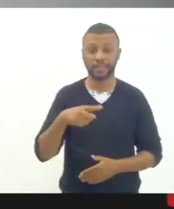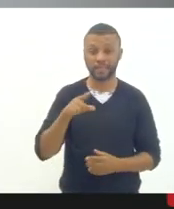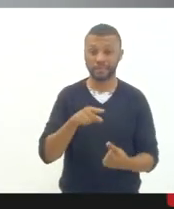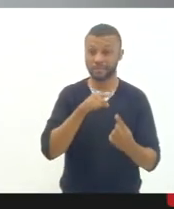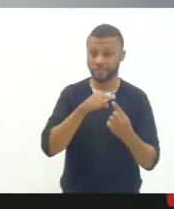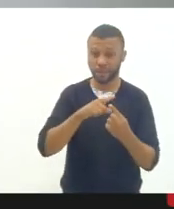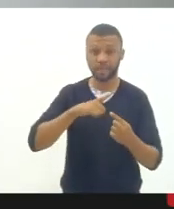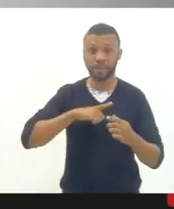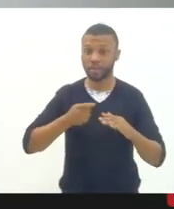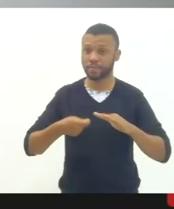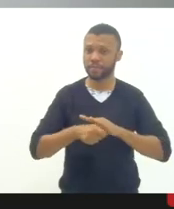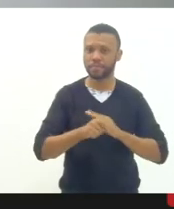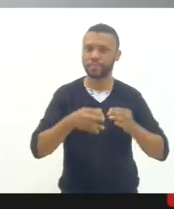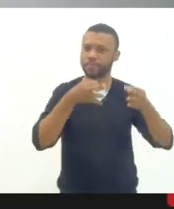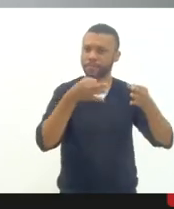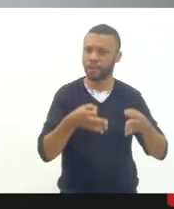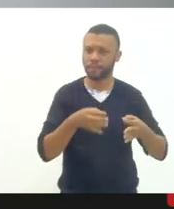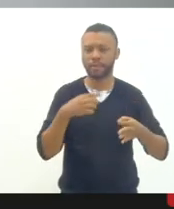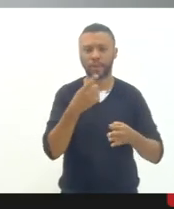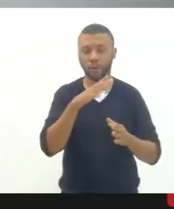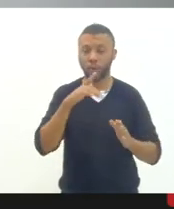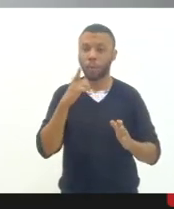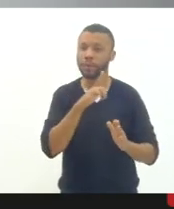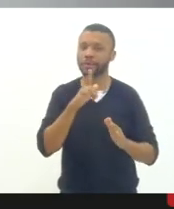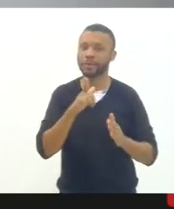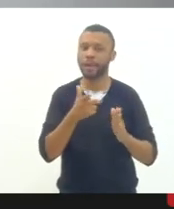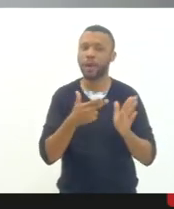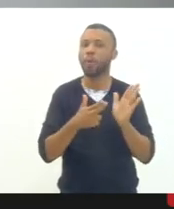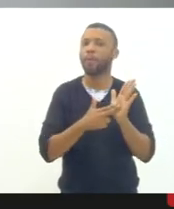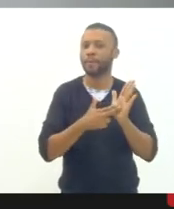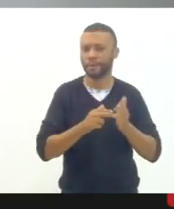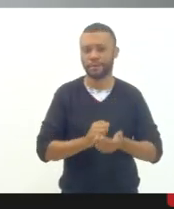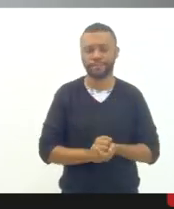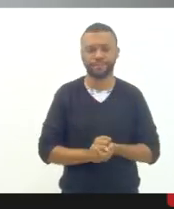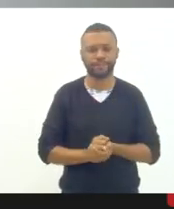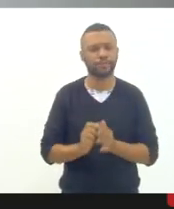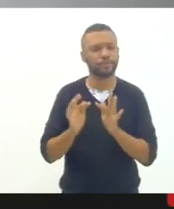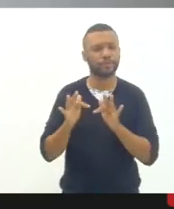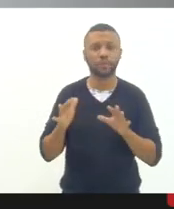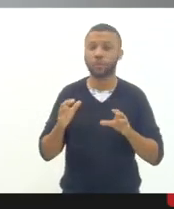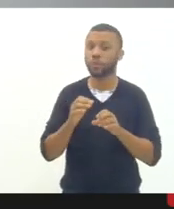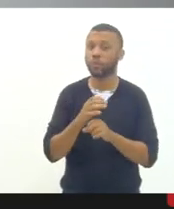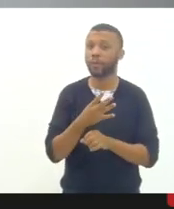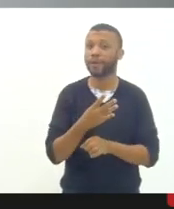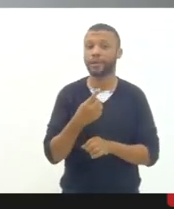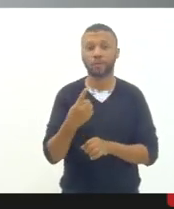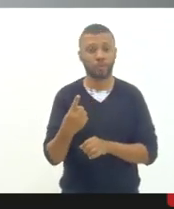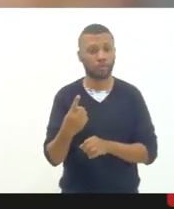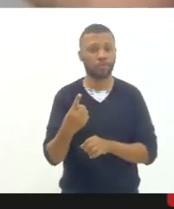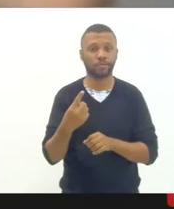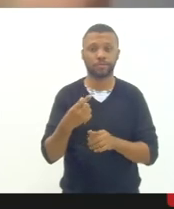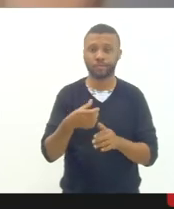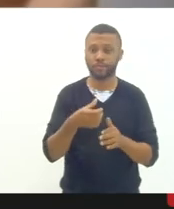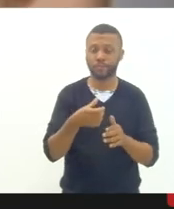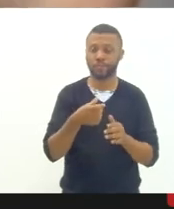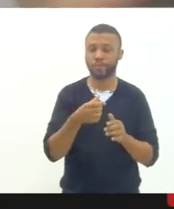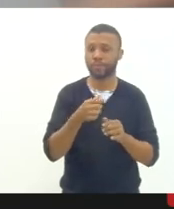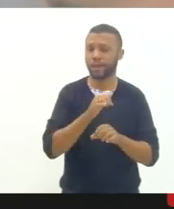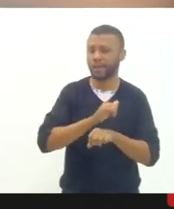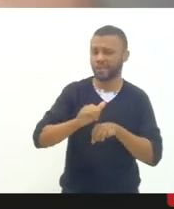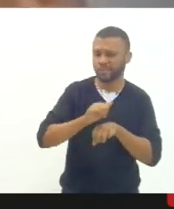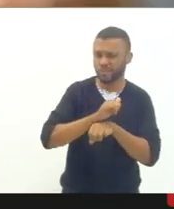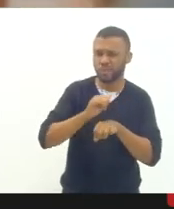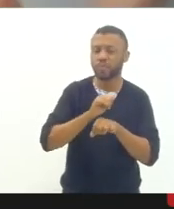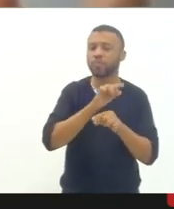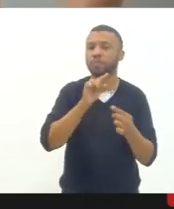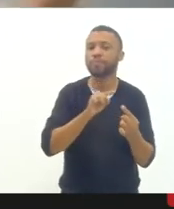investimento para que elas possam ser cumpridas e por fim dos 41 dispositivos que são os dispositivos da